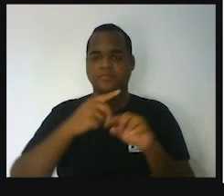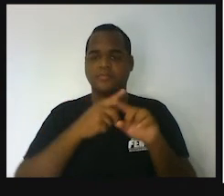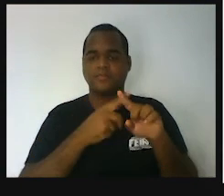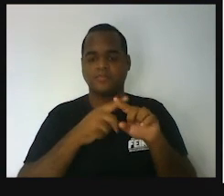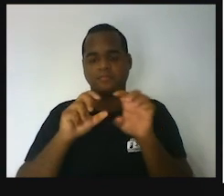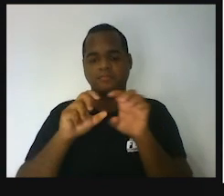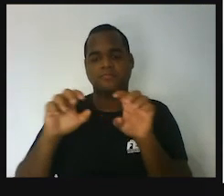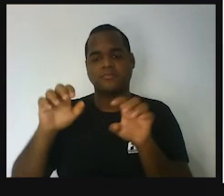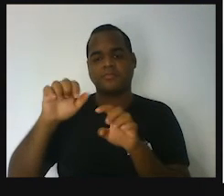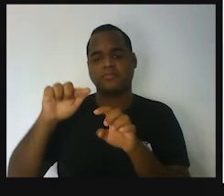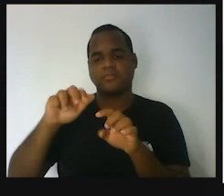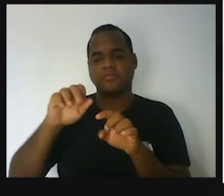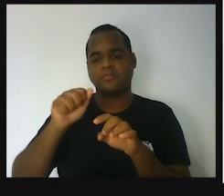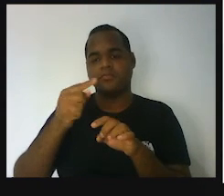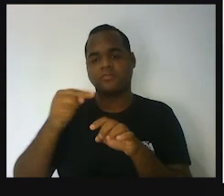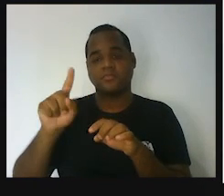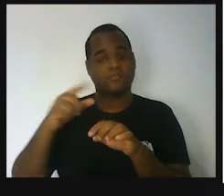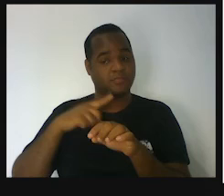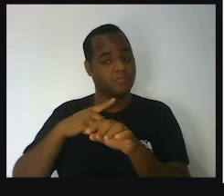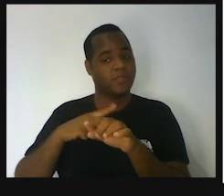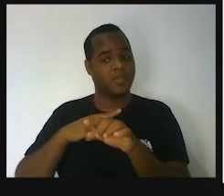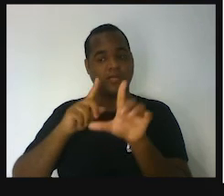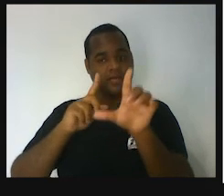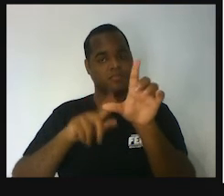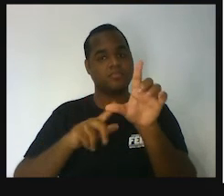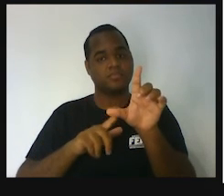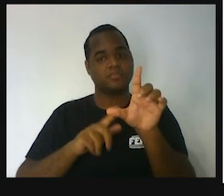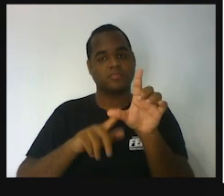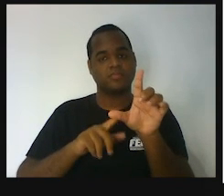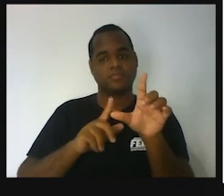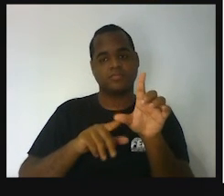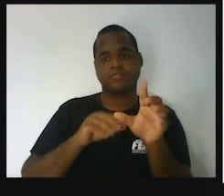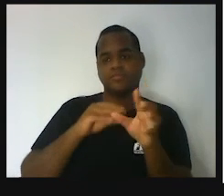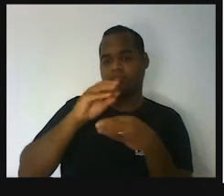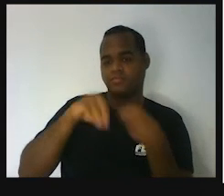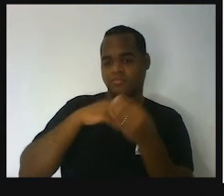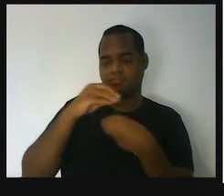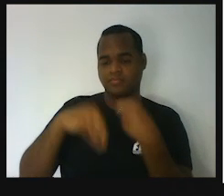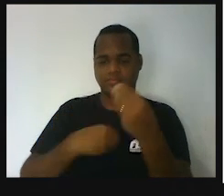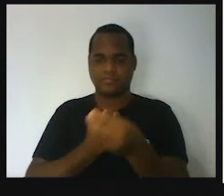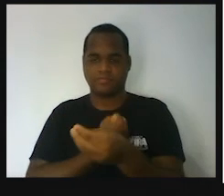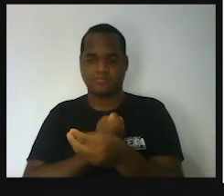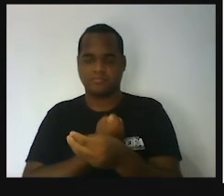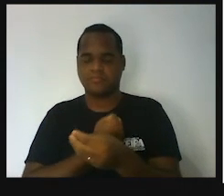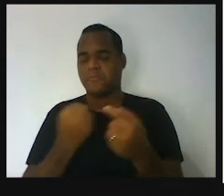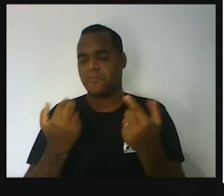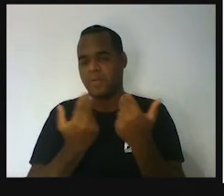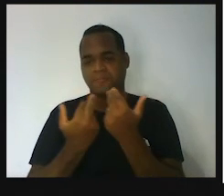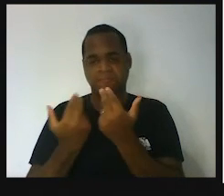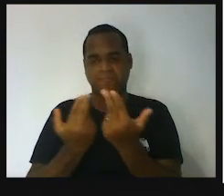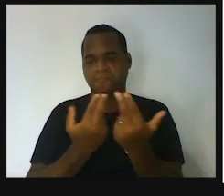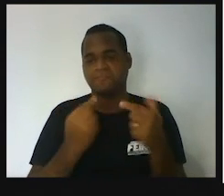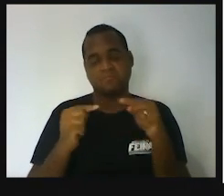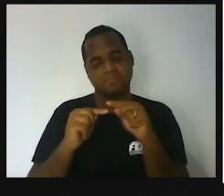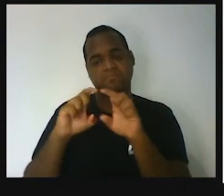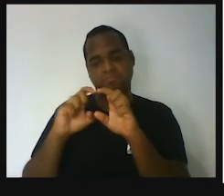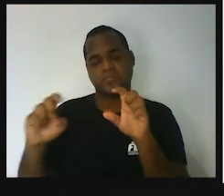Porque tem a parte algébrica e tem a igualdade. Isso é a equação.